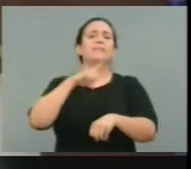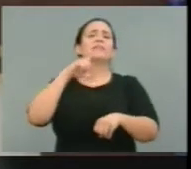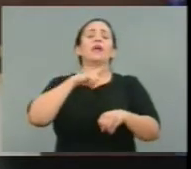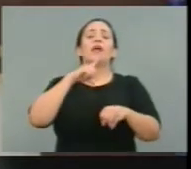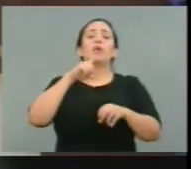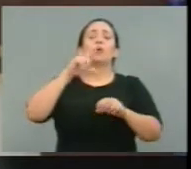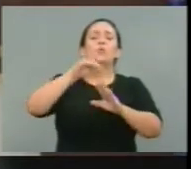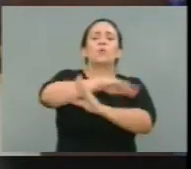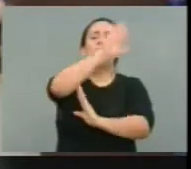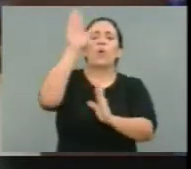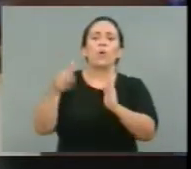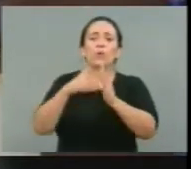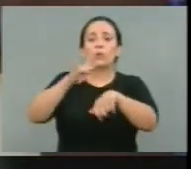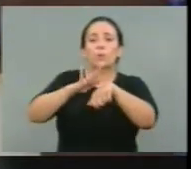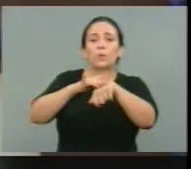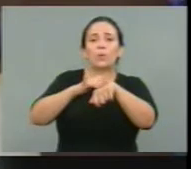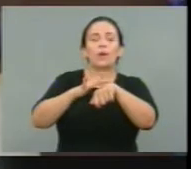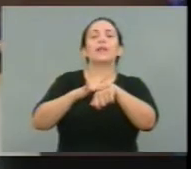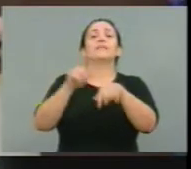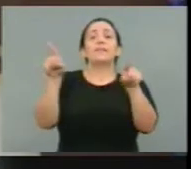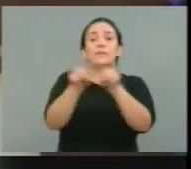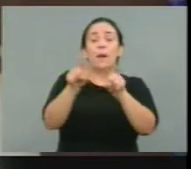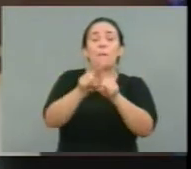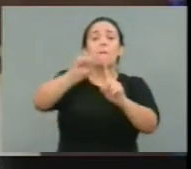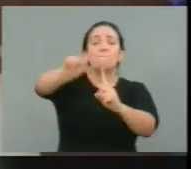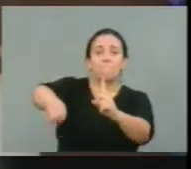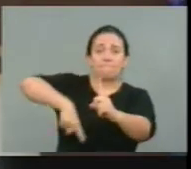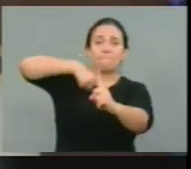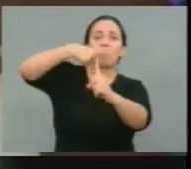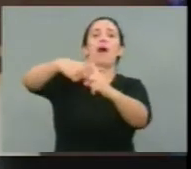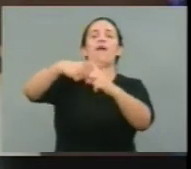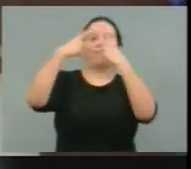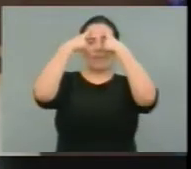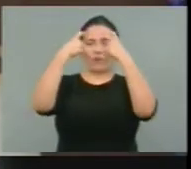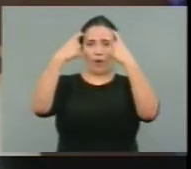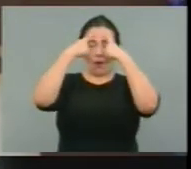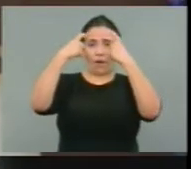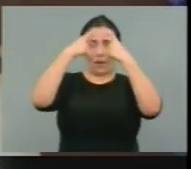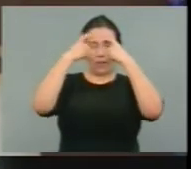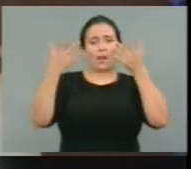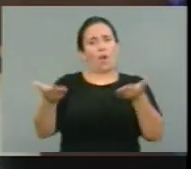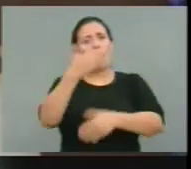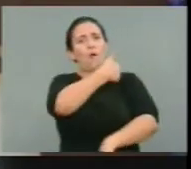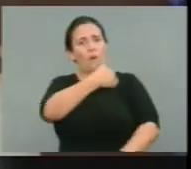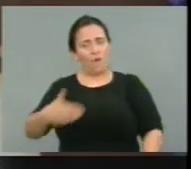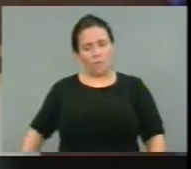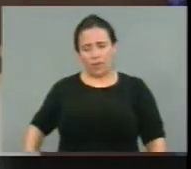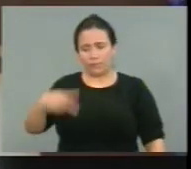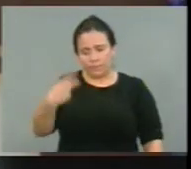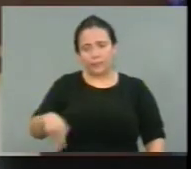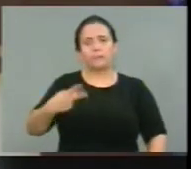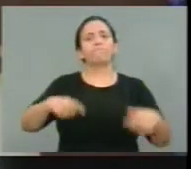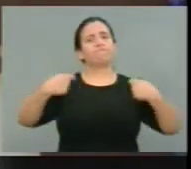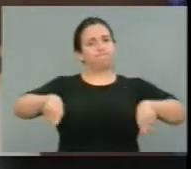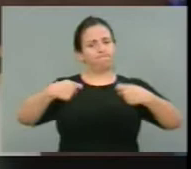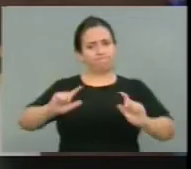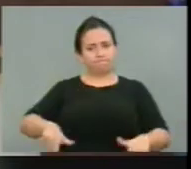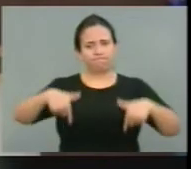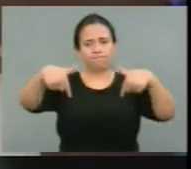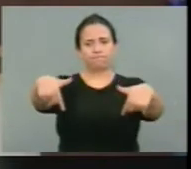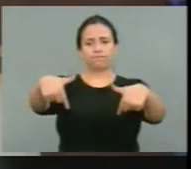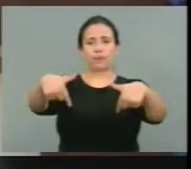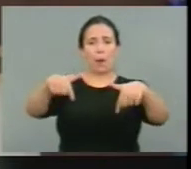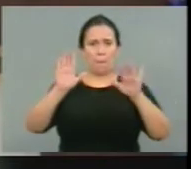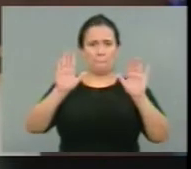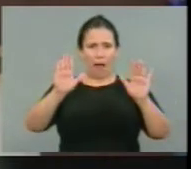da saúde e têm o agravo da violência. Portanto, o governo local tem muito a ver com o enfrentamento à violência, mas não o enfrentamento